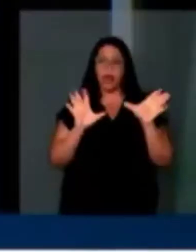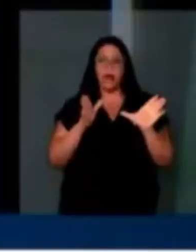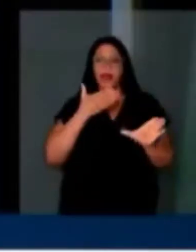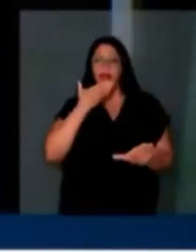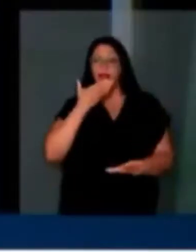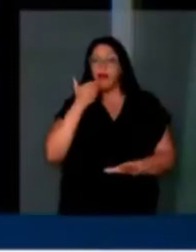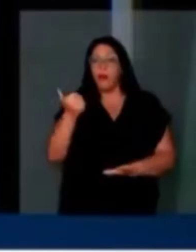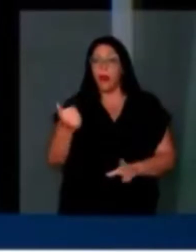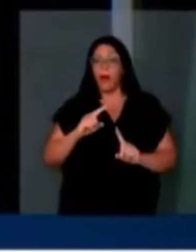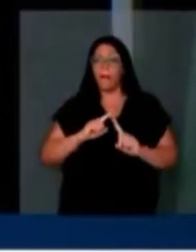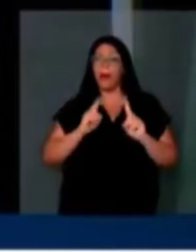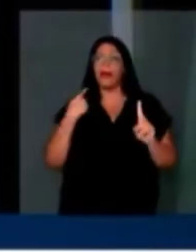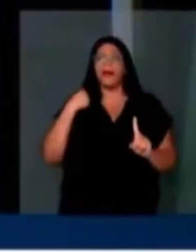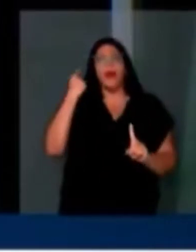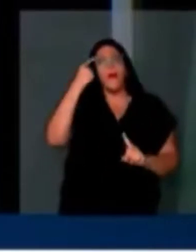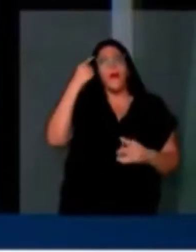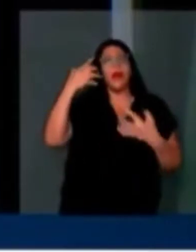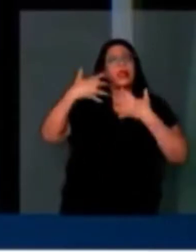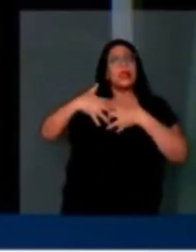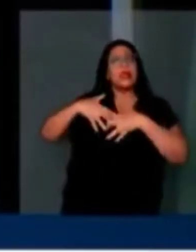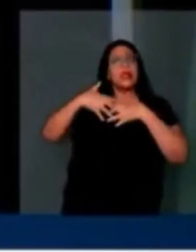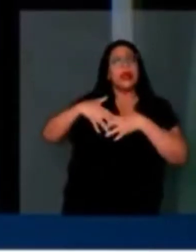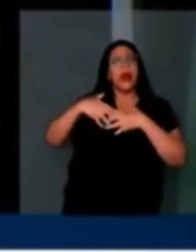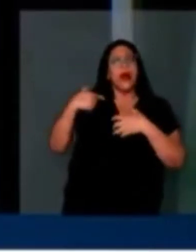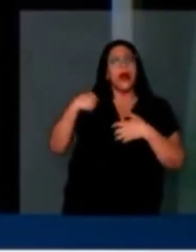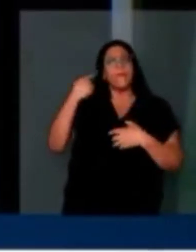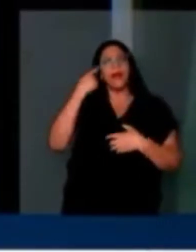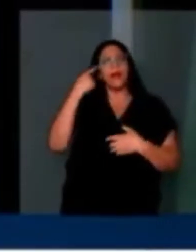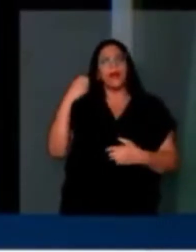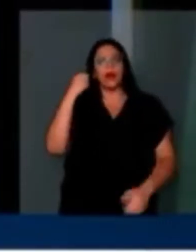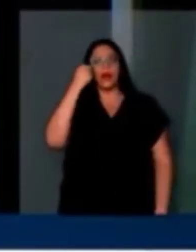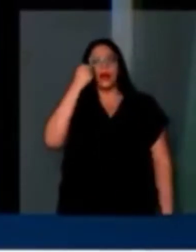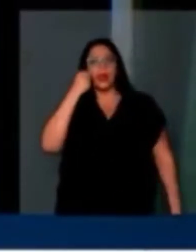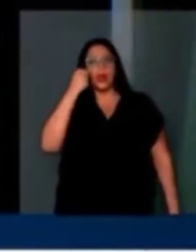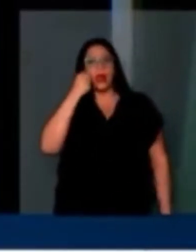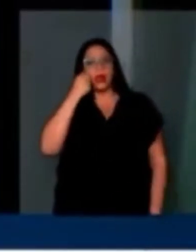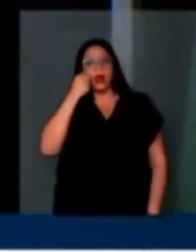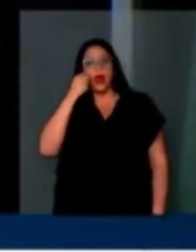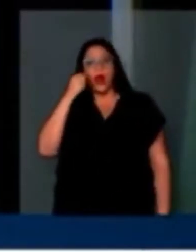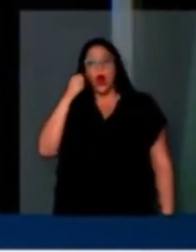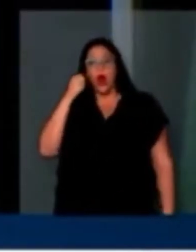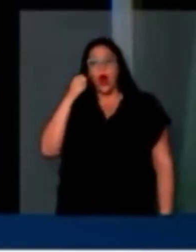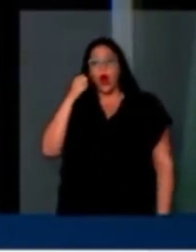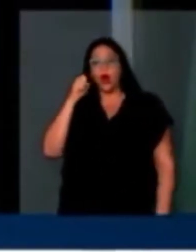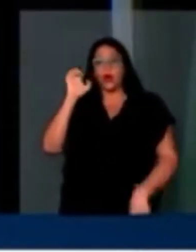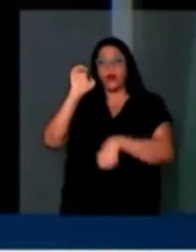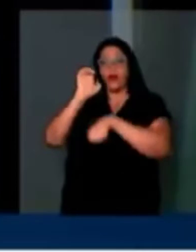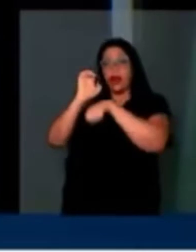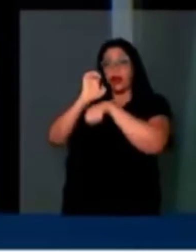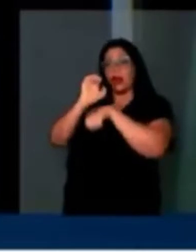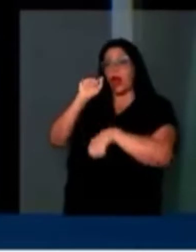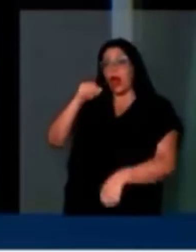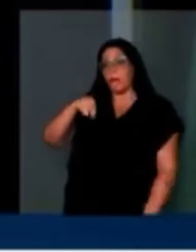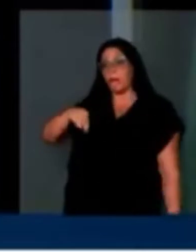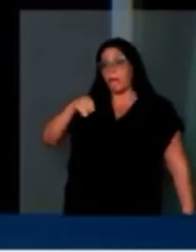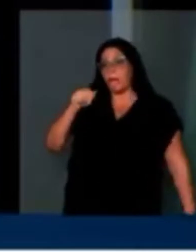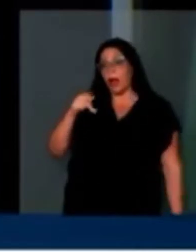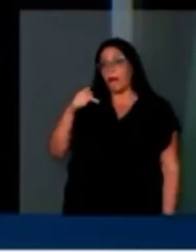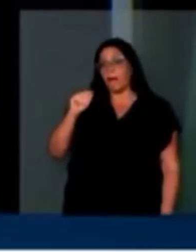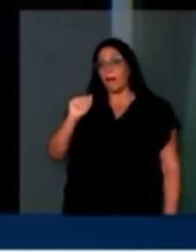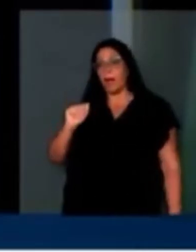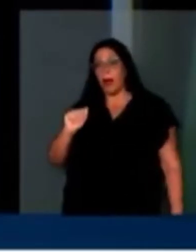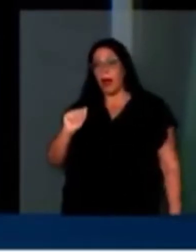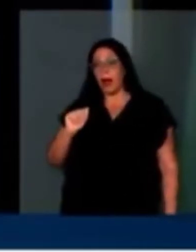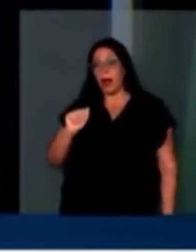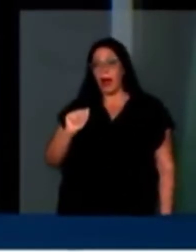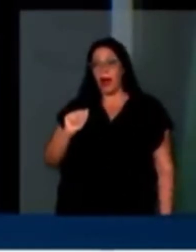Isso é engraçado, a gente tem um senador do Amapá que tem menos habitantes que a cidade de Belforrocho, no Rio de Janeiro, que